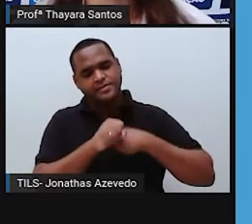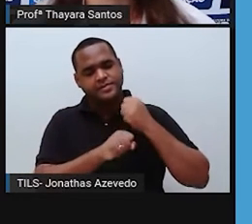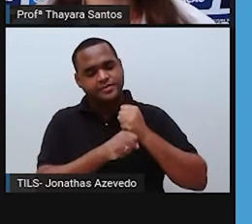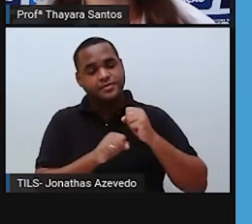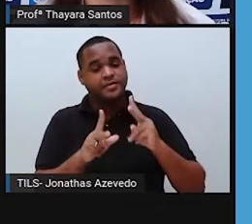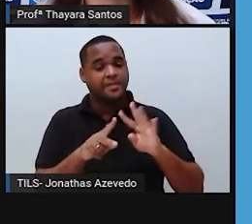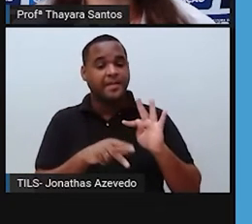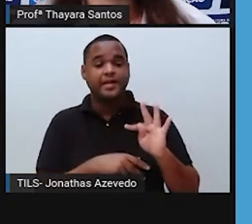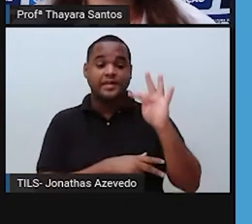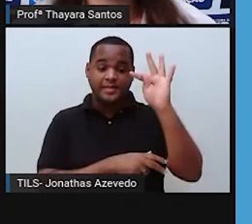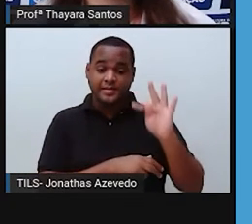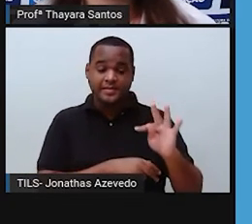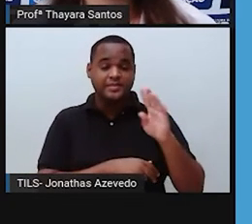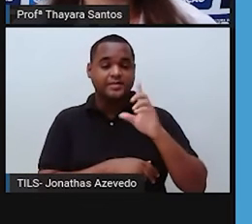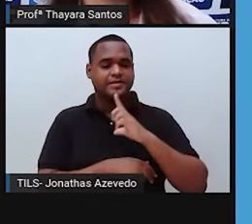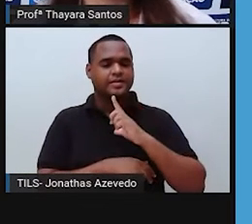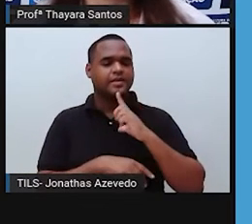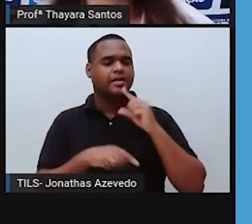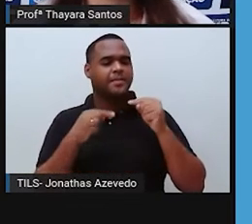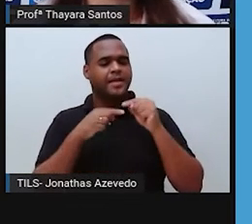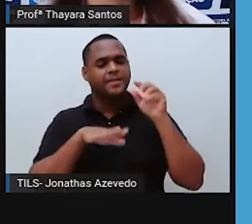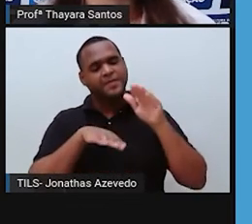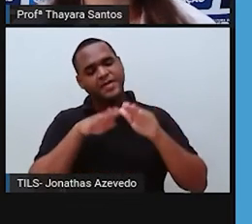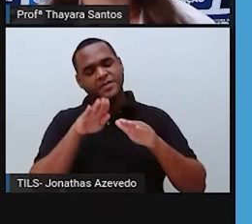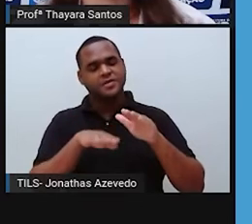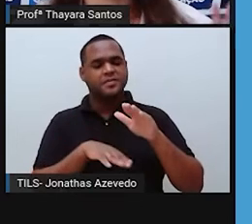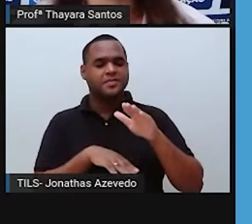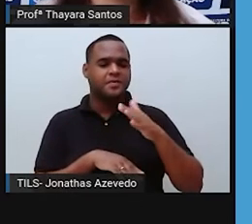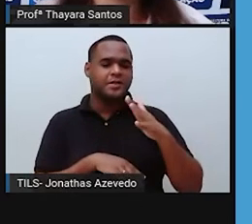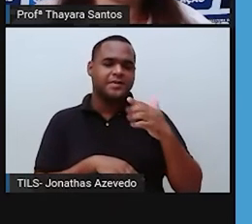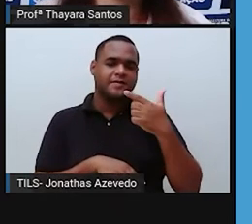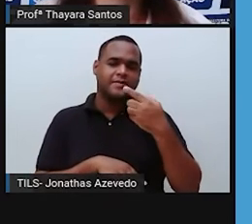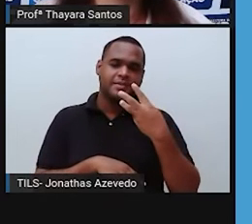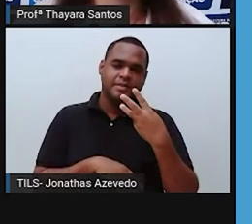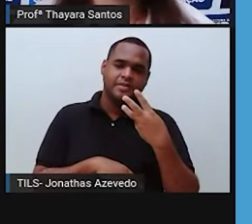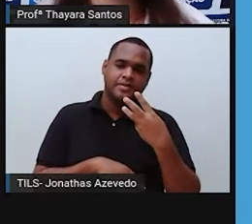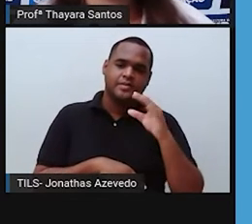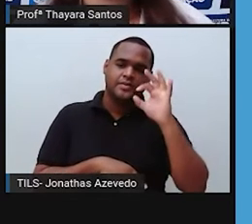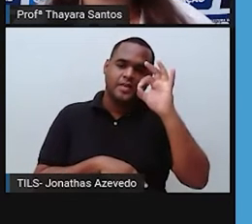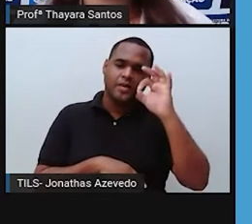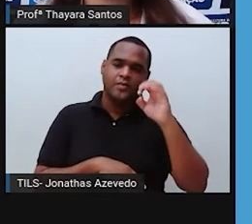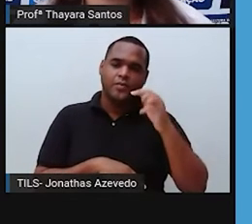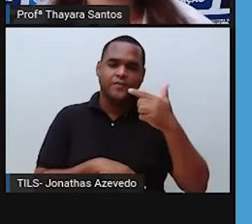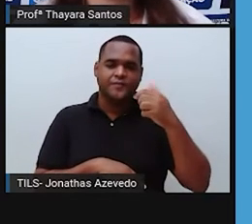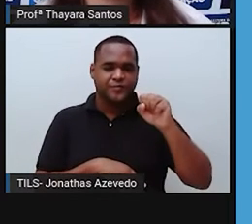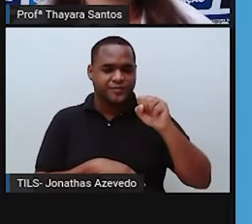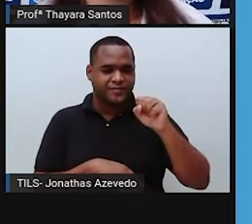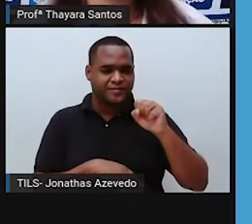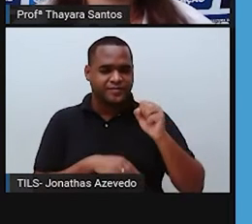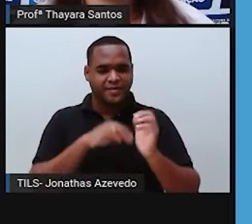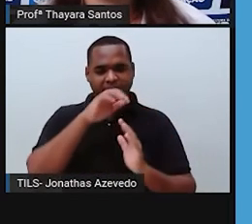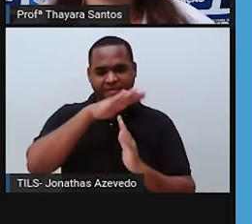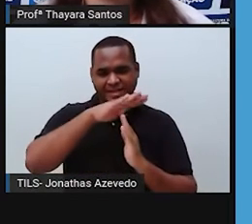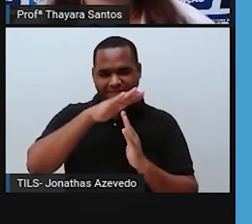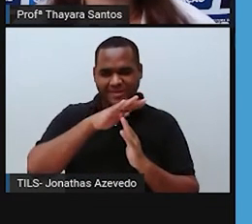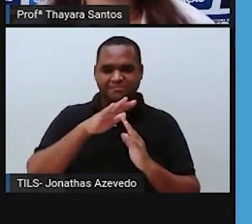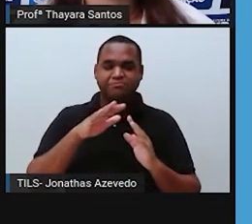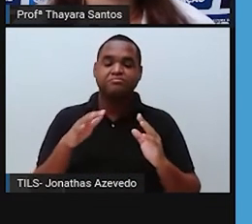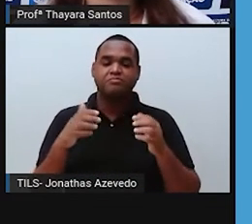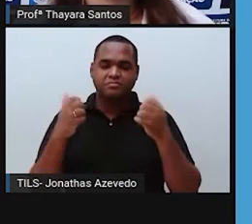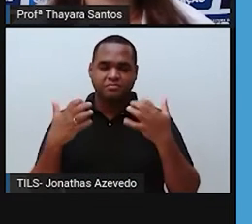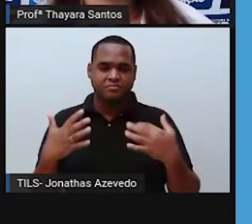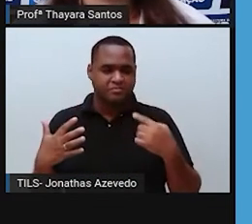temperatura nesse bioma varia mais ou menos entre 23 graus e a máxima de 28 graus. Então, fica aí